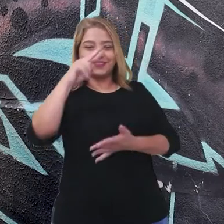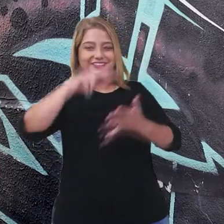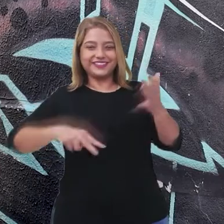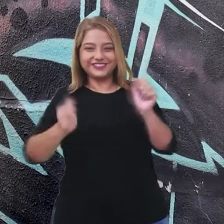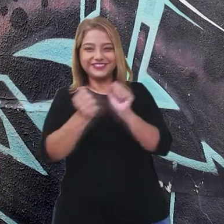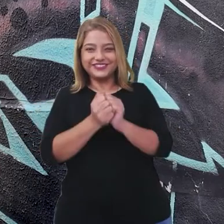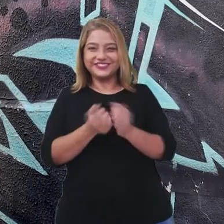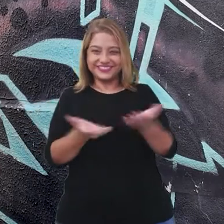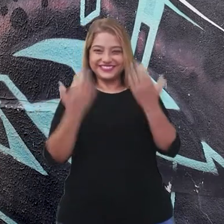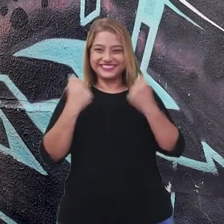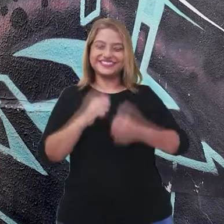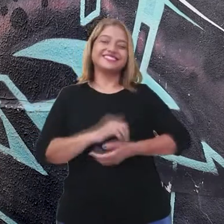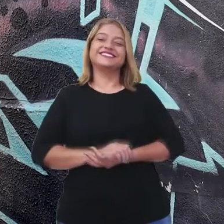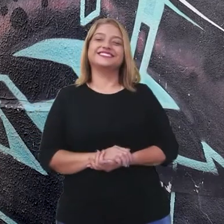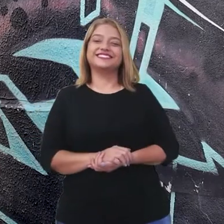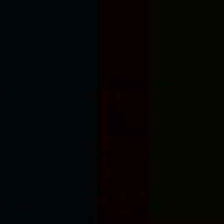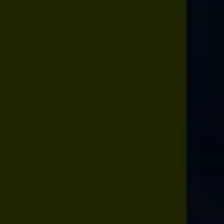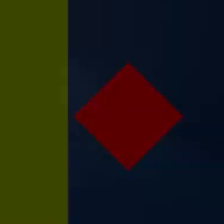vamos ler juntos? Ah, vamos sim!